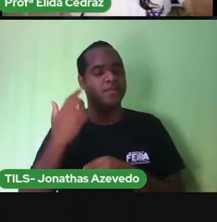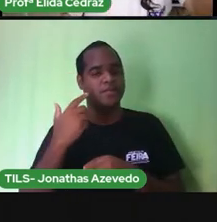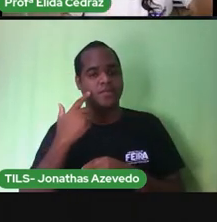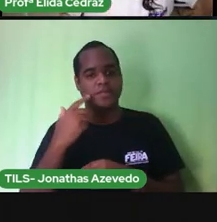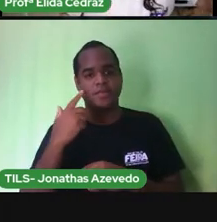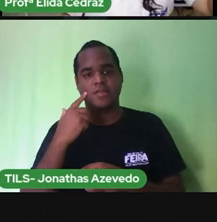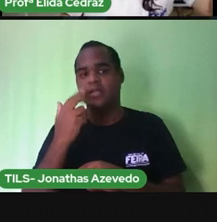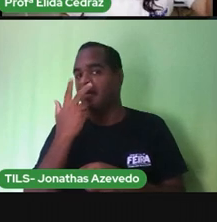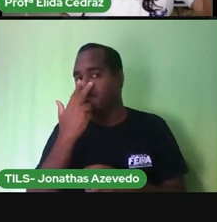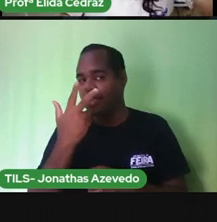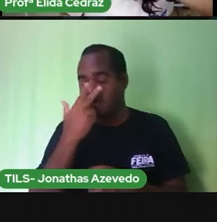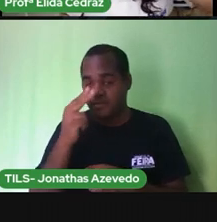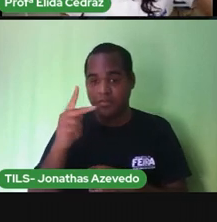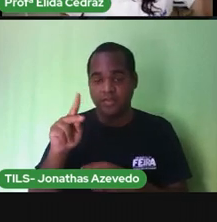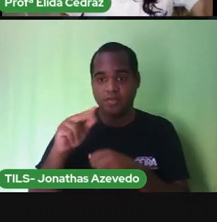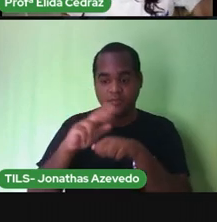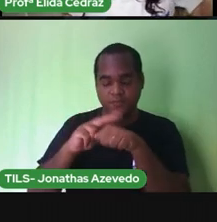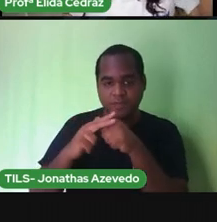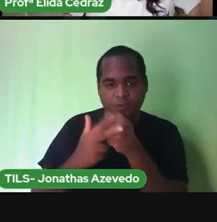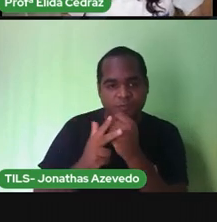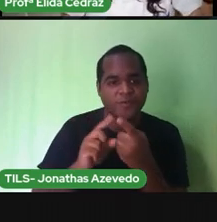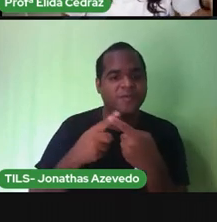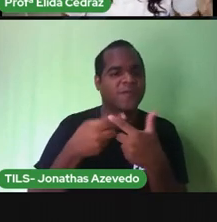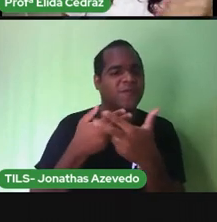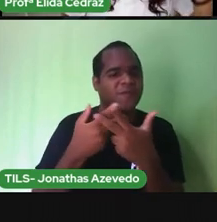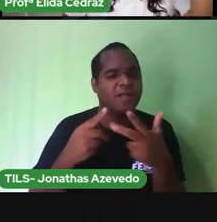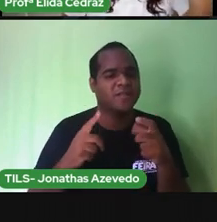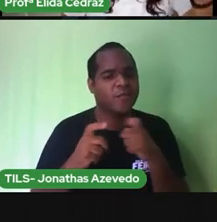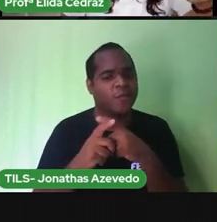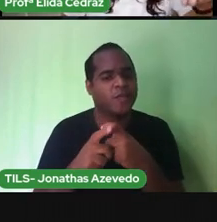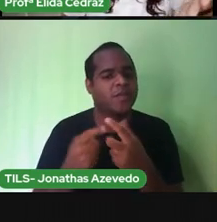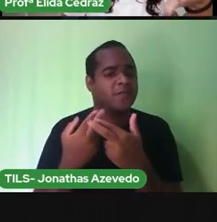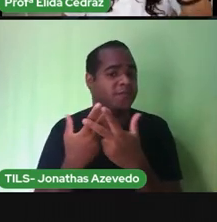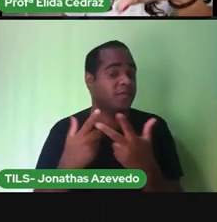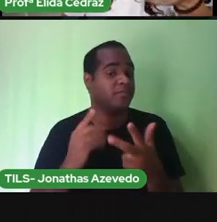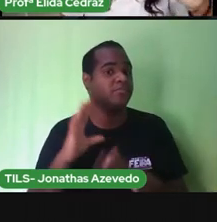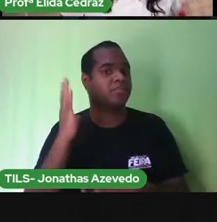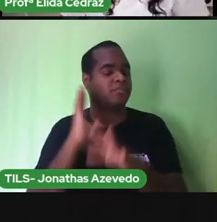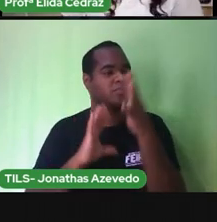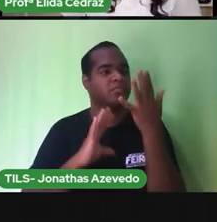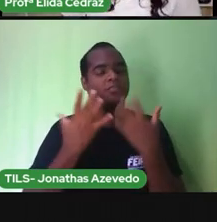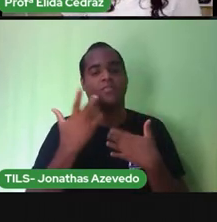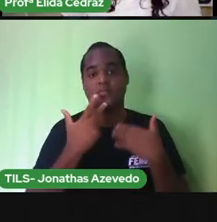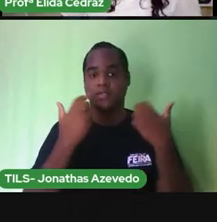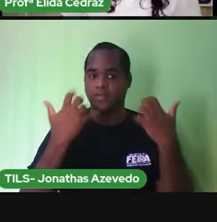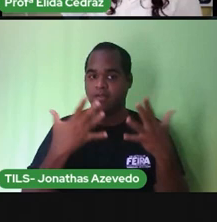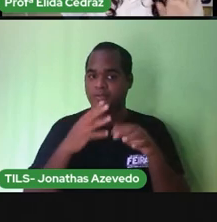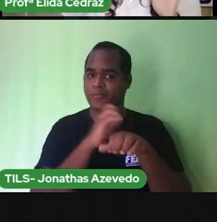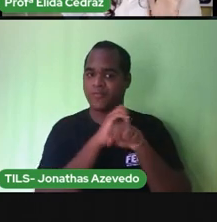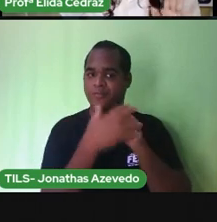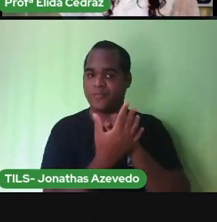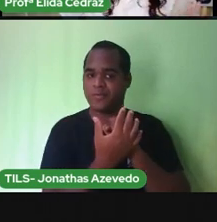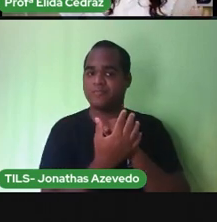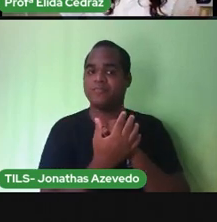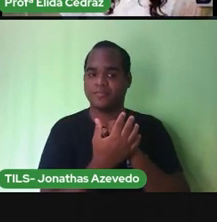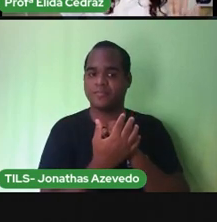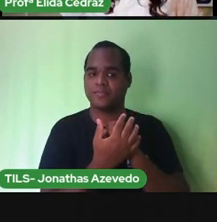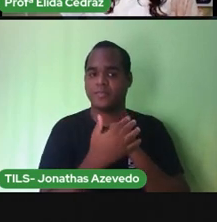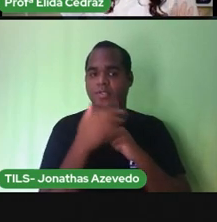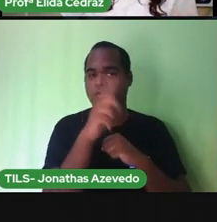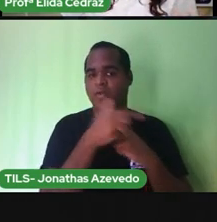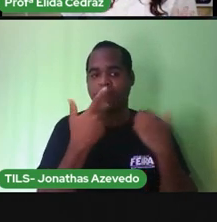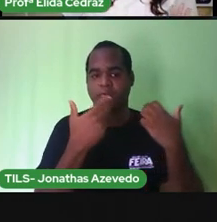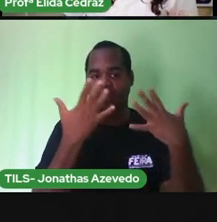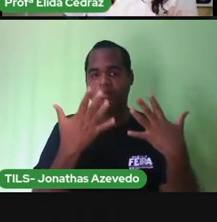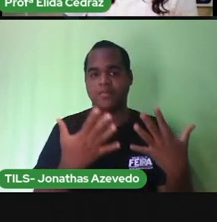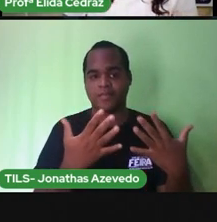cheia de vírus de bactérias de germe incluindo o coronavírus então mantenham as mãos bem